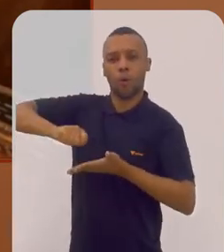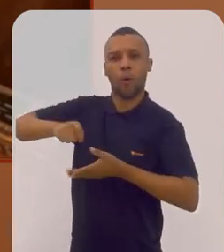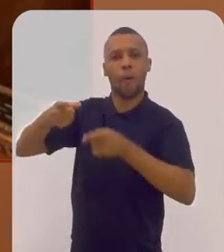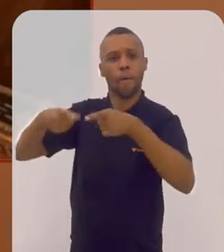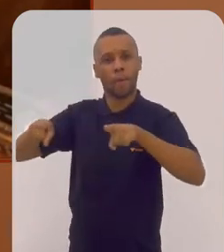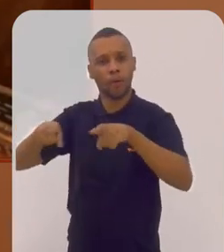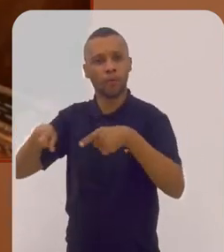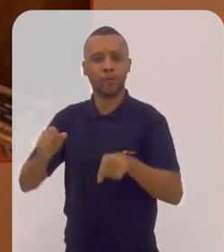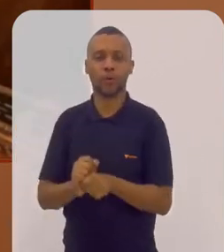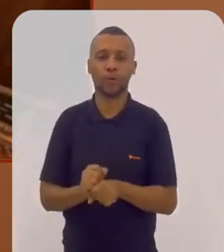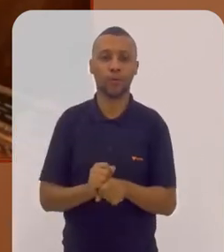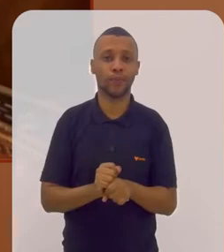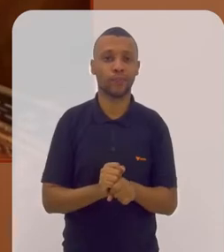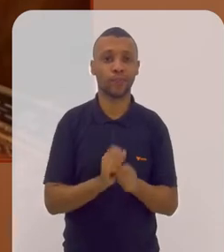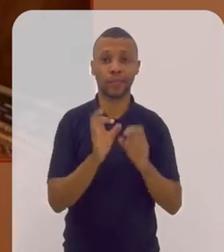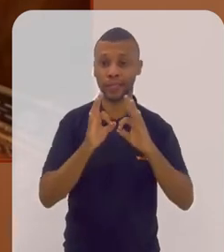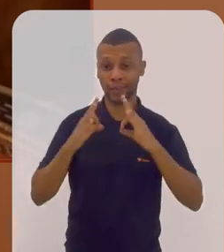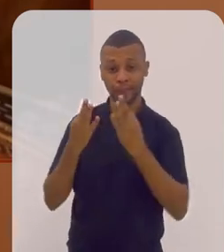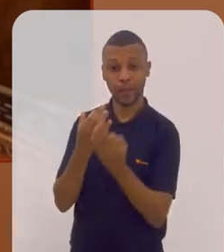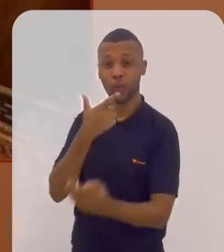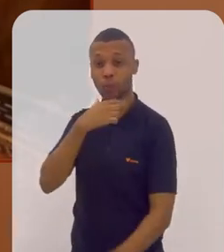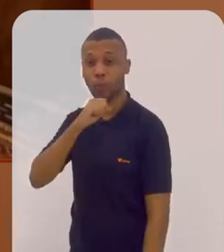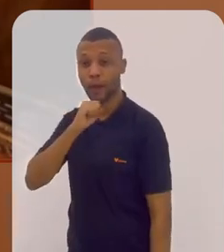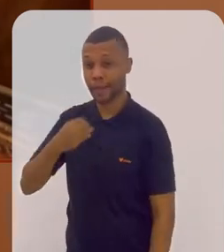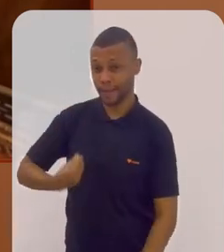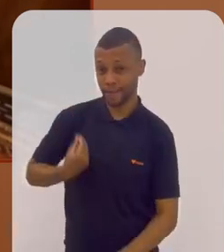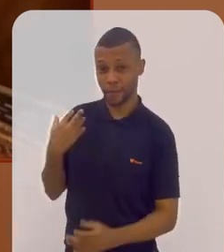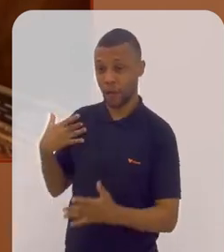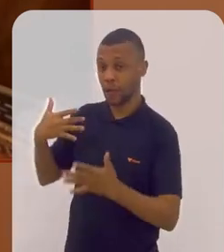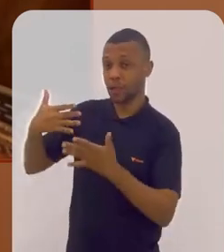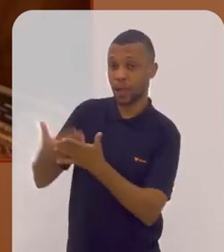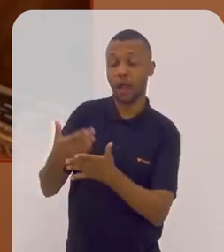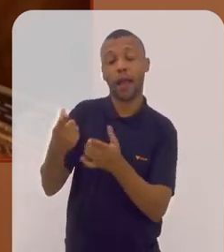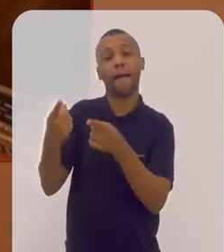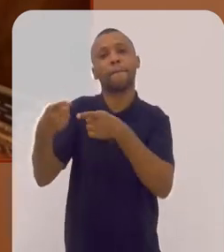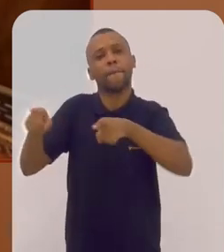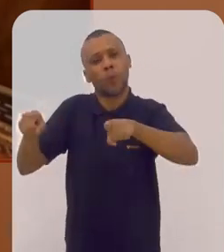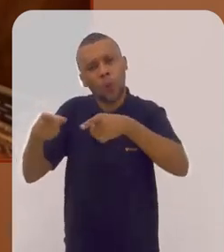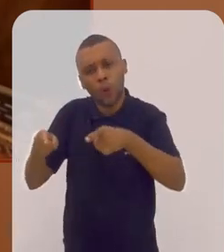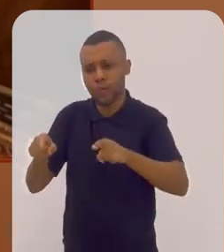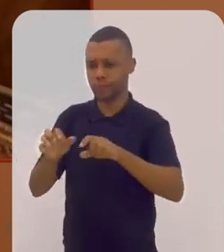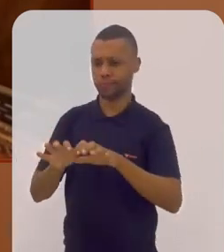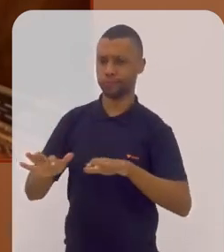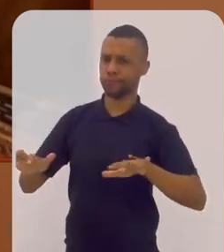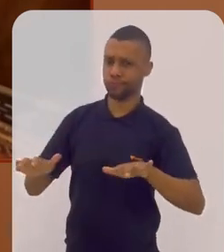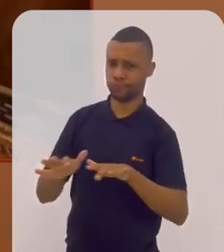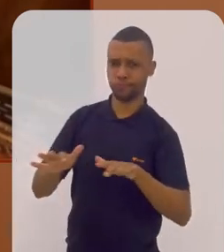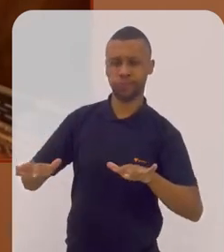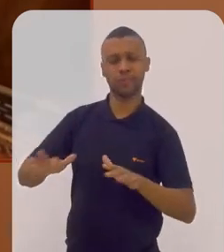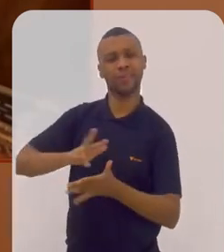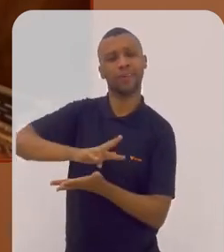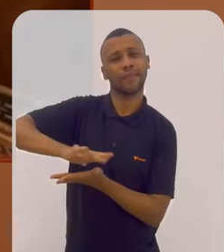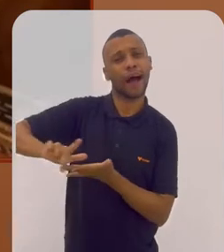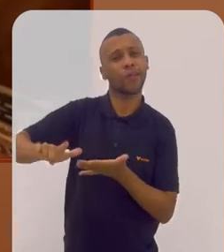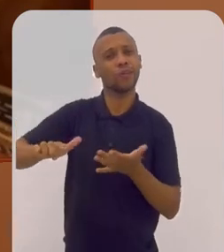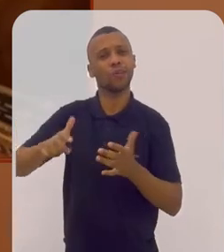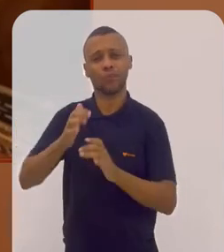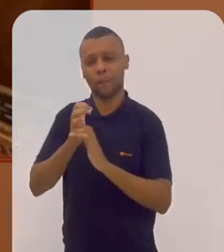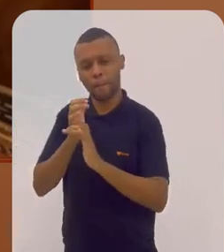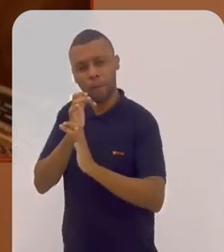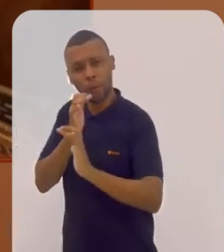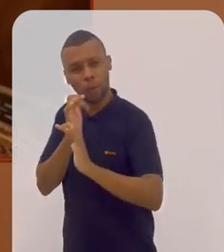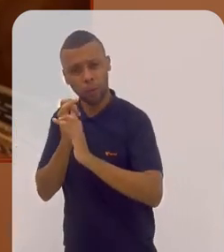também por parte de pai. Meu pai, que é vivo até hoje, é músico amador, toca harmônica, tocou vários